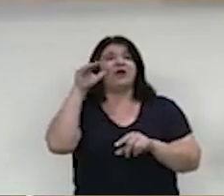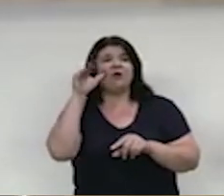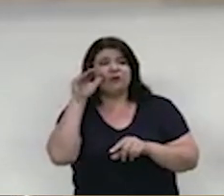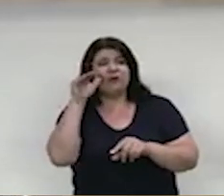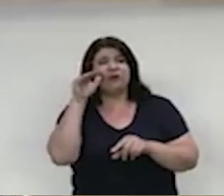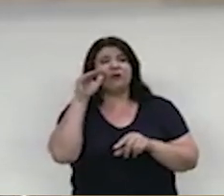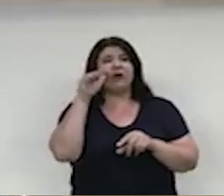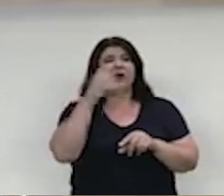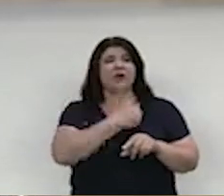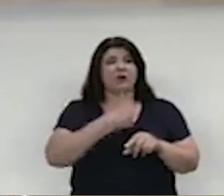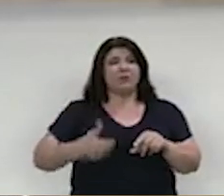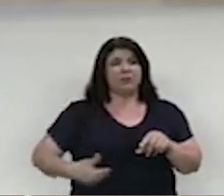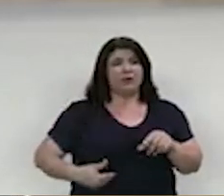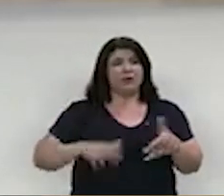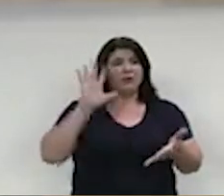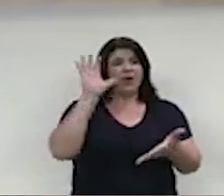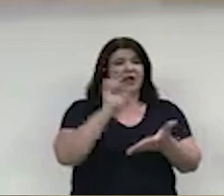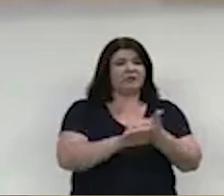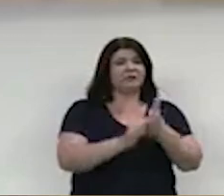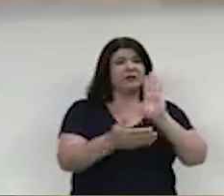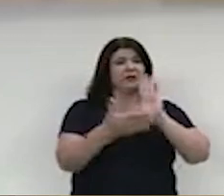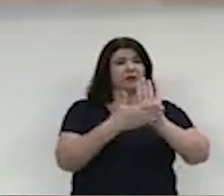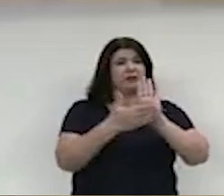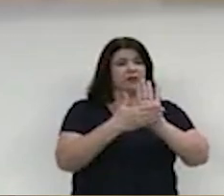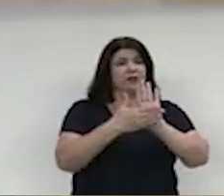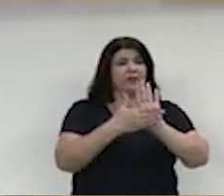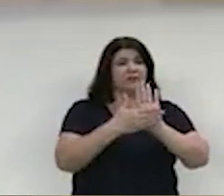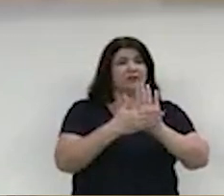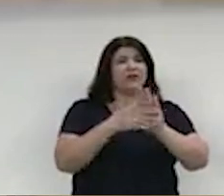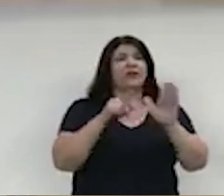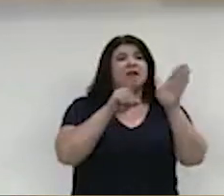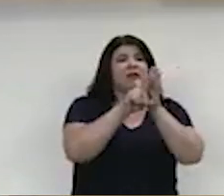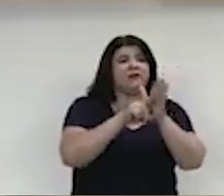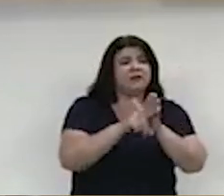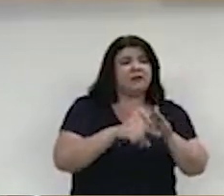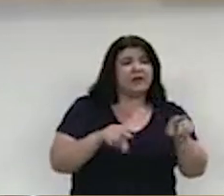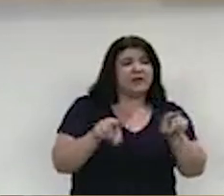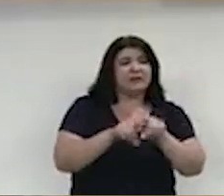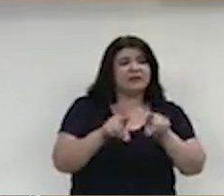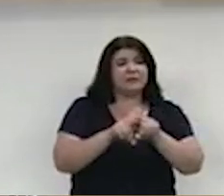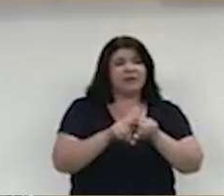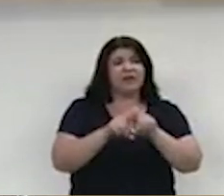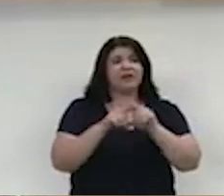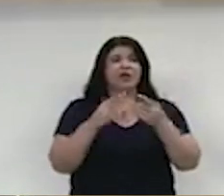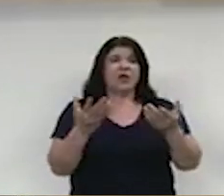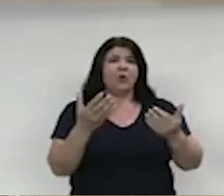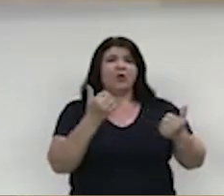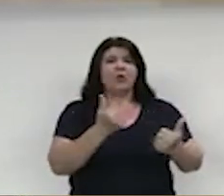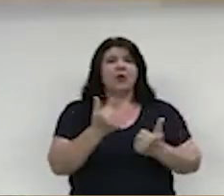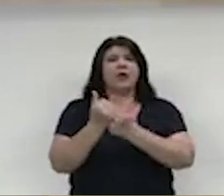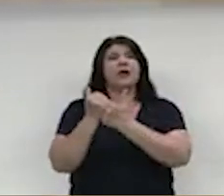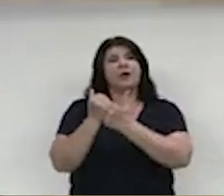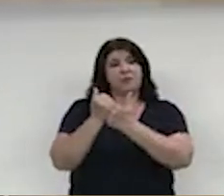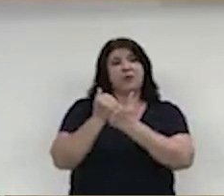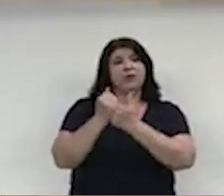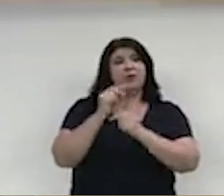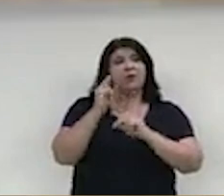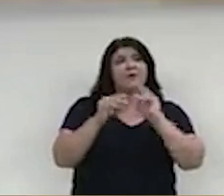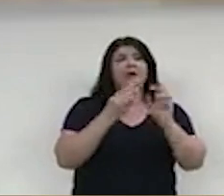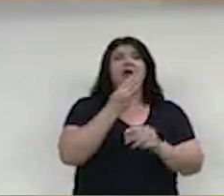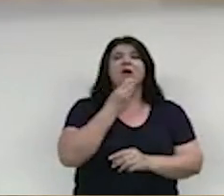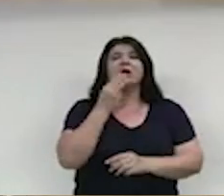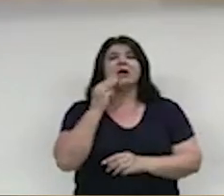em documento público. 2. Também é salutar e investigar suposto favorecimento ferindo os princípios da legalidade,